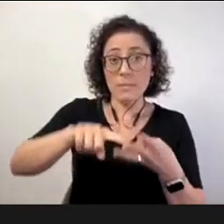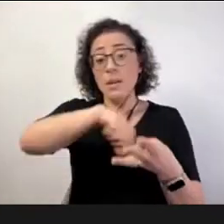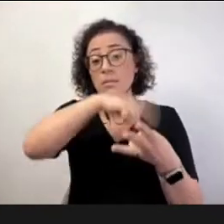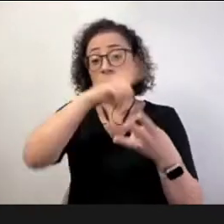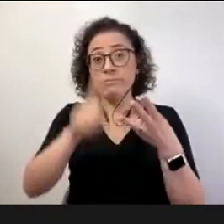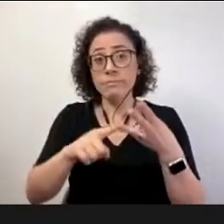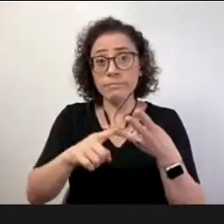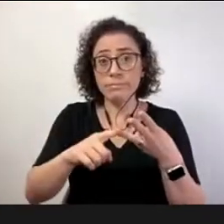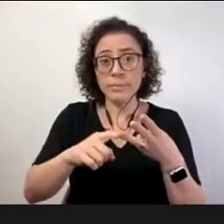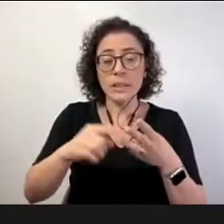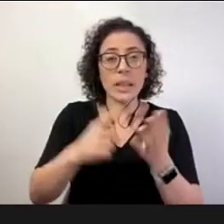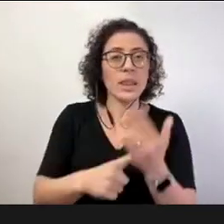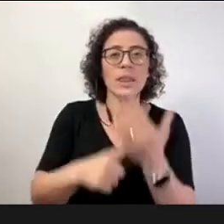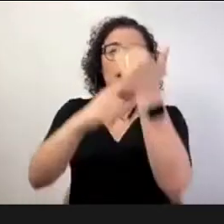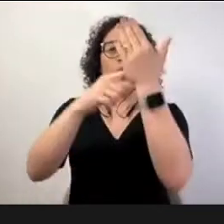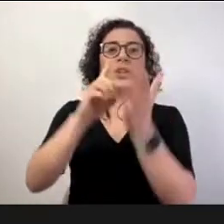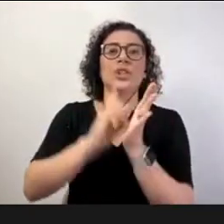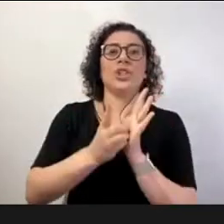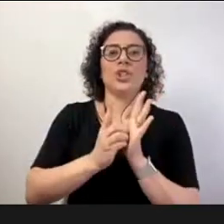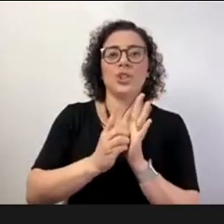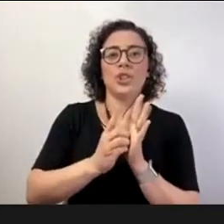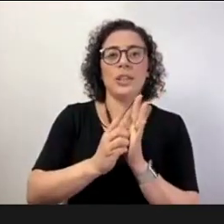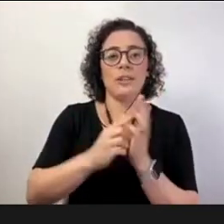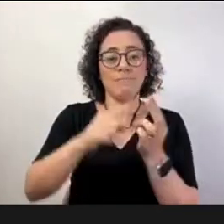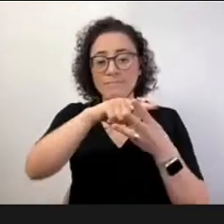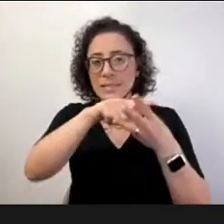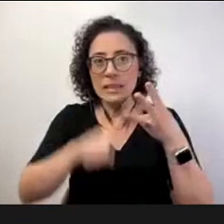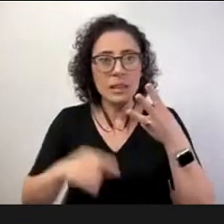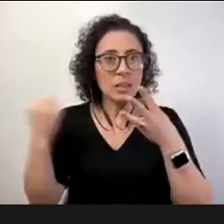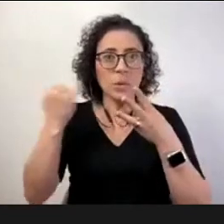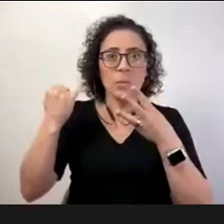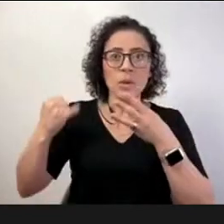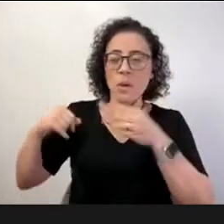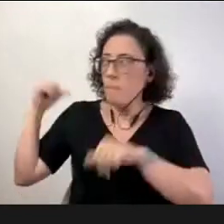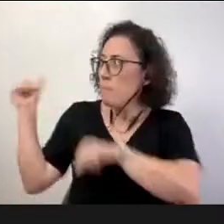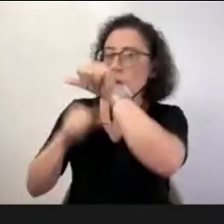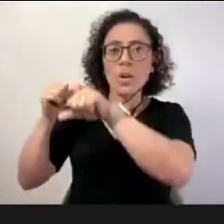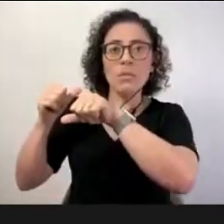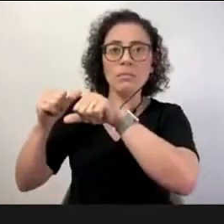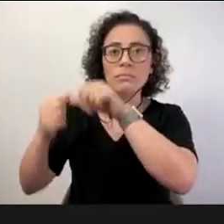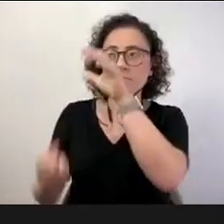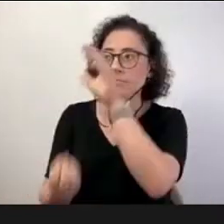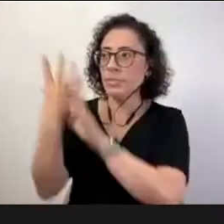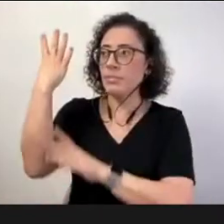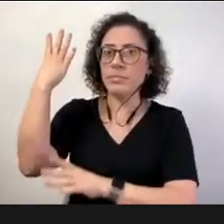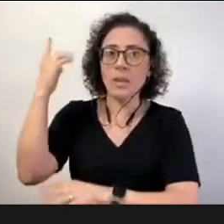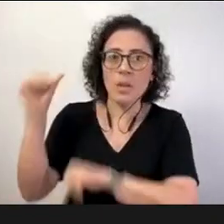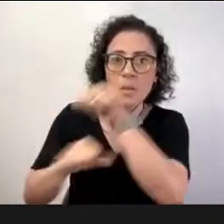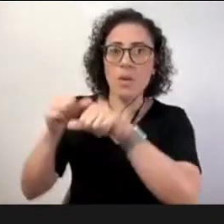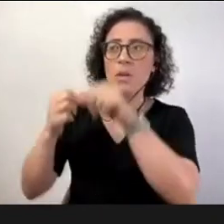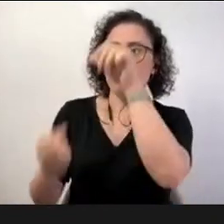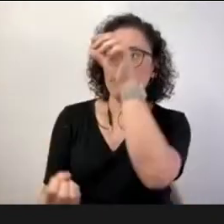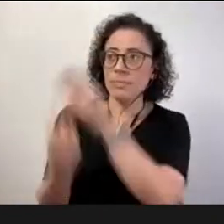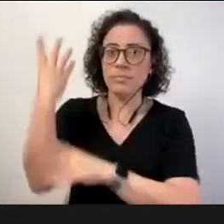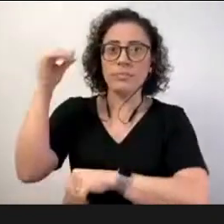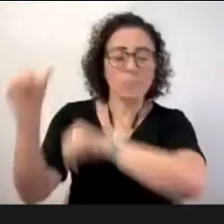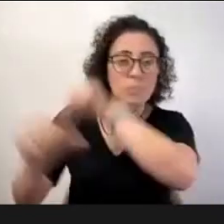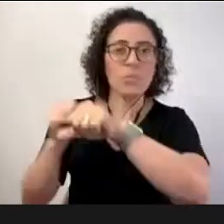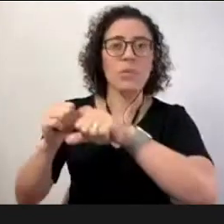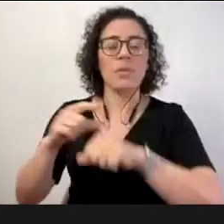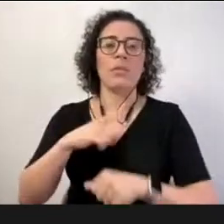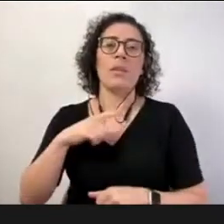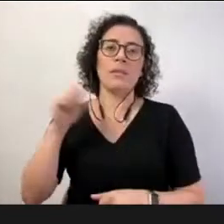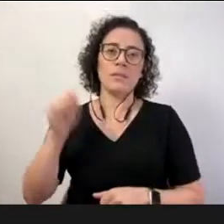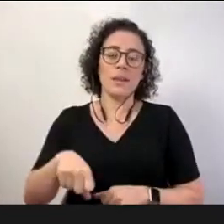e nós estamos em cima desta mudança de paradigma ao nível da informação passar desta informação para a escola tem que ser